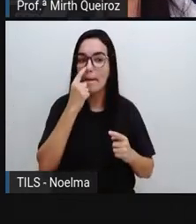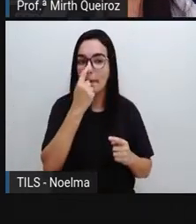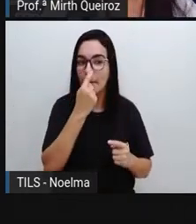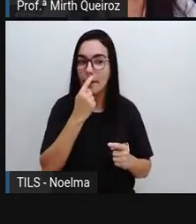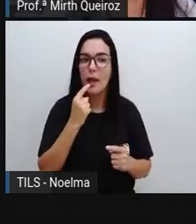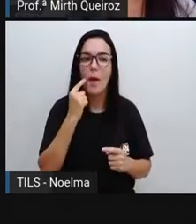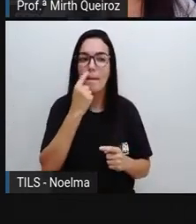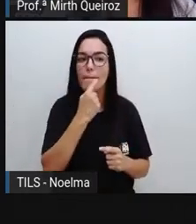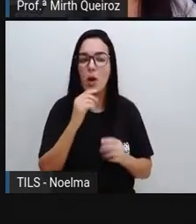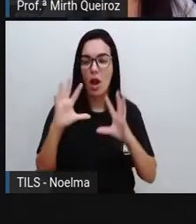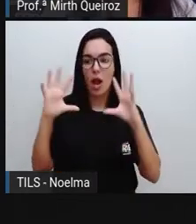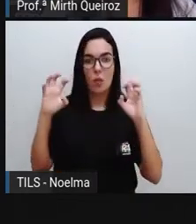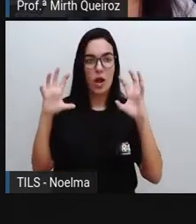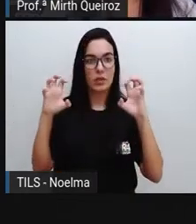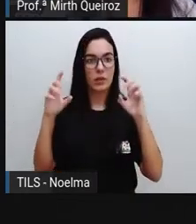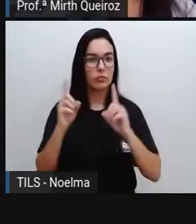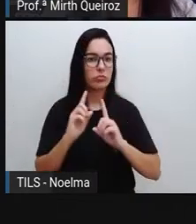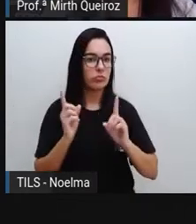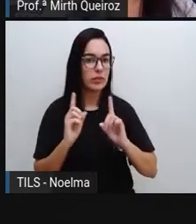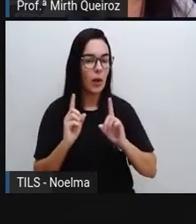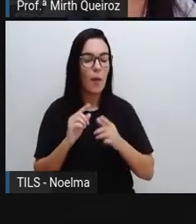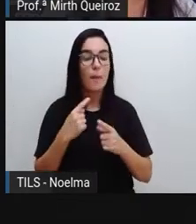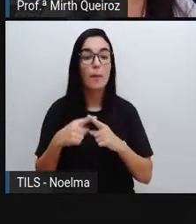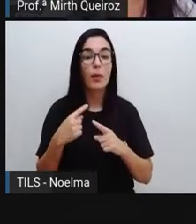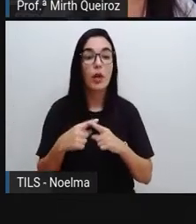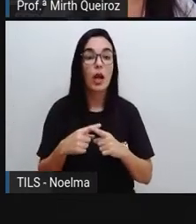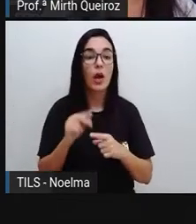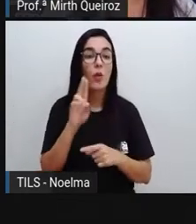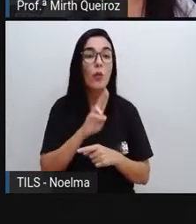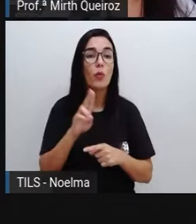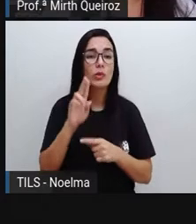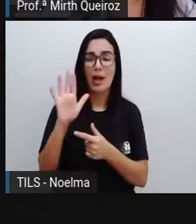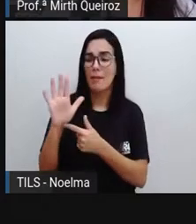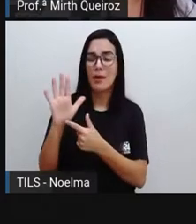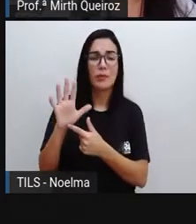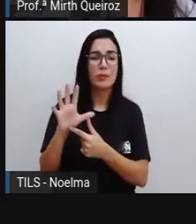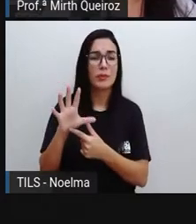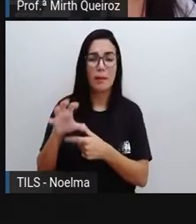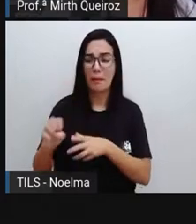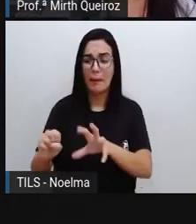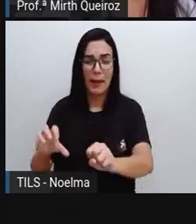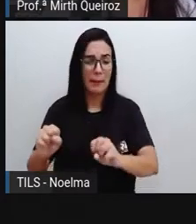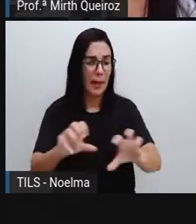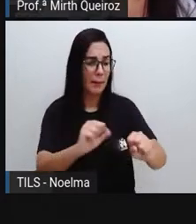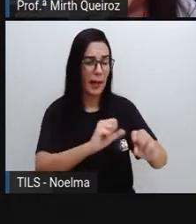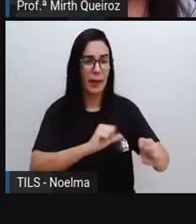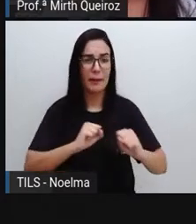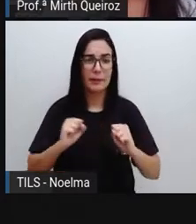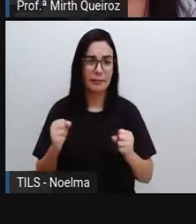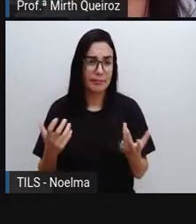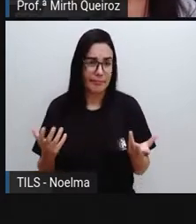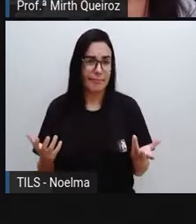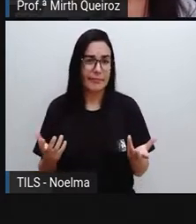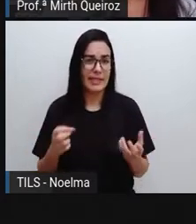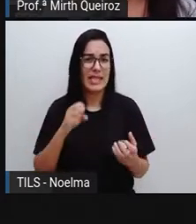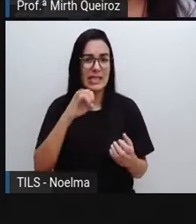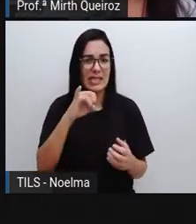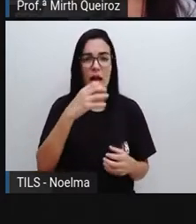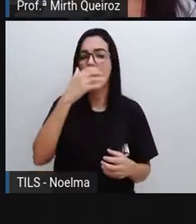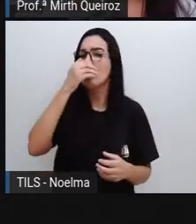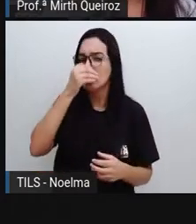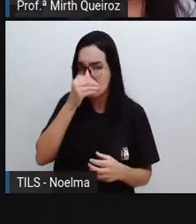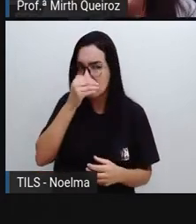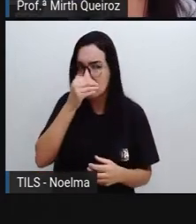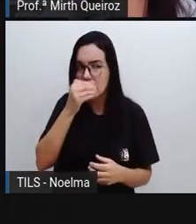com as mãos, certo? Por quê? Porque você utiliza a sua mão para tocar em vários lugares. Até mesmo essa questão do espirrar de